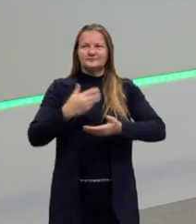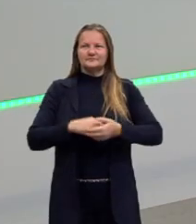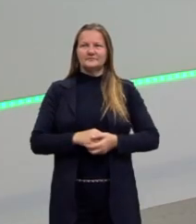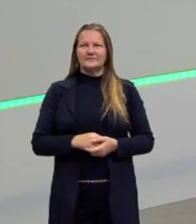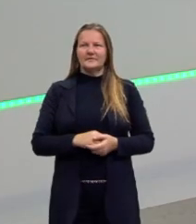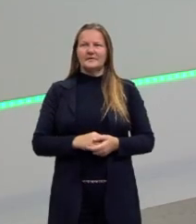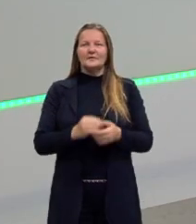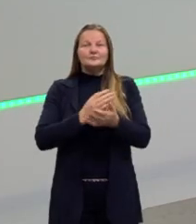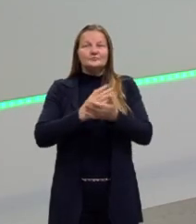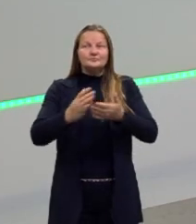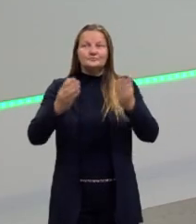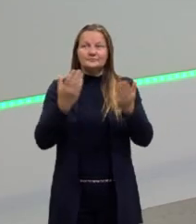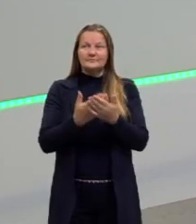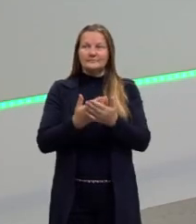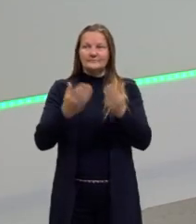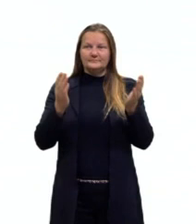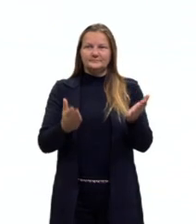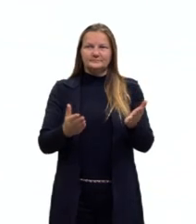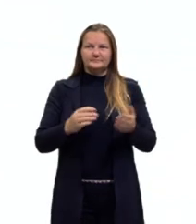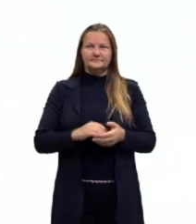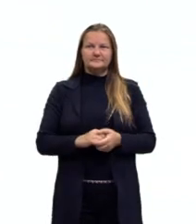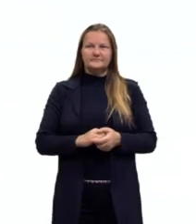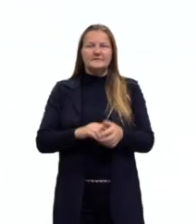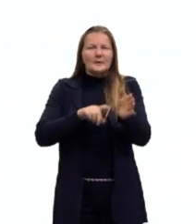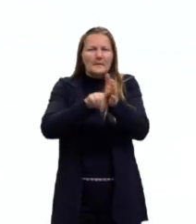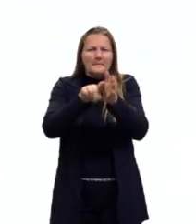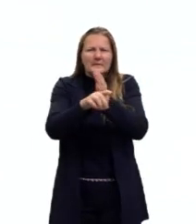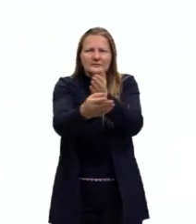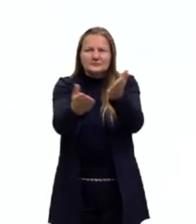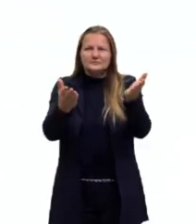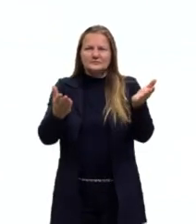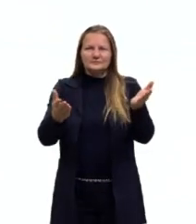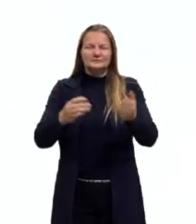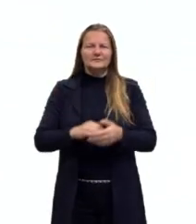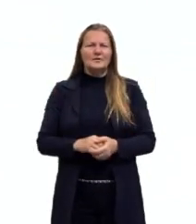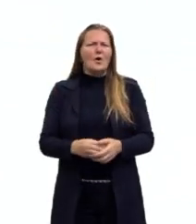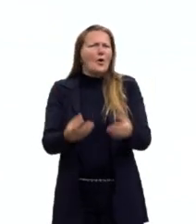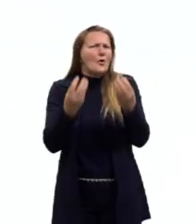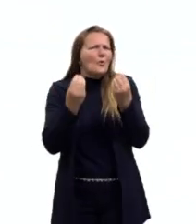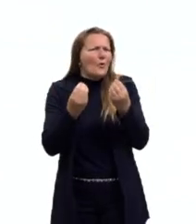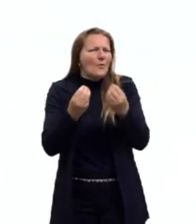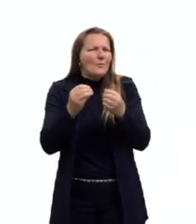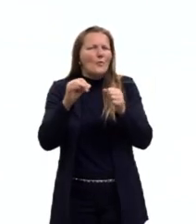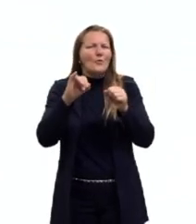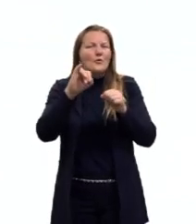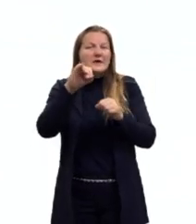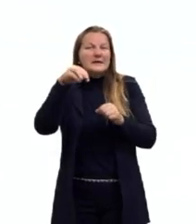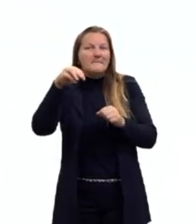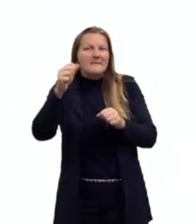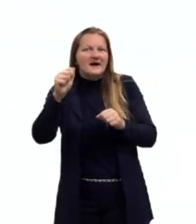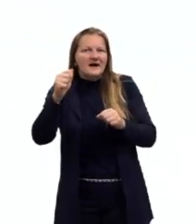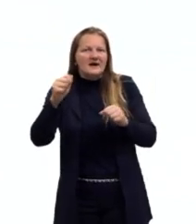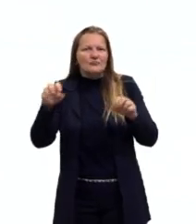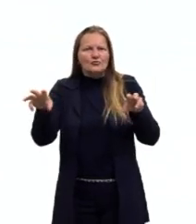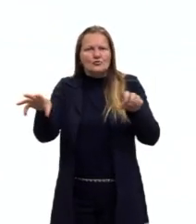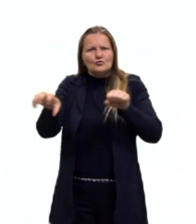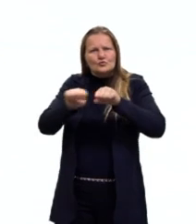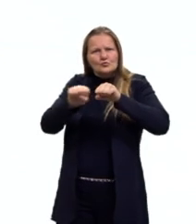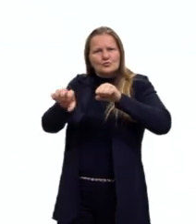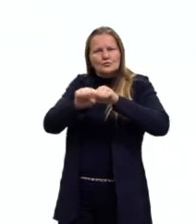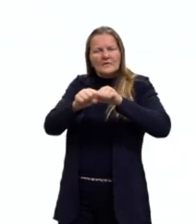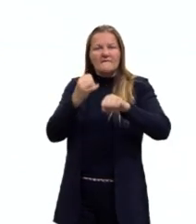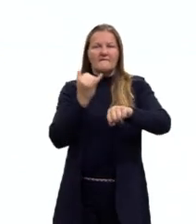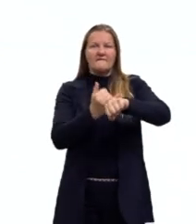então para a gente iniciar a nossa aula, eu vou fazer uma pergunta para vocês. Como que um imã pode atrair um pedaço de fé?